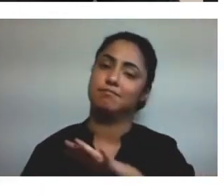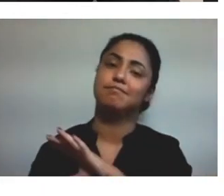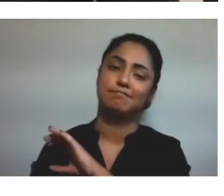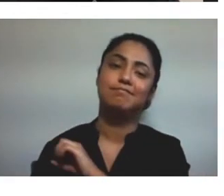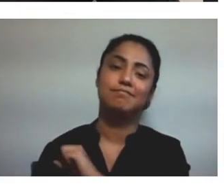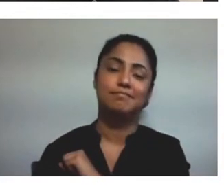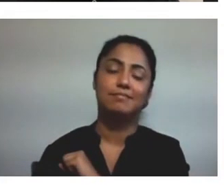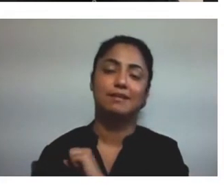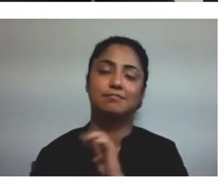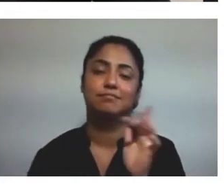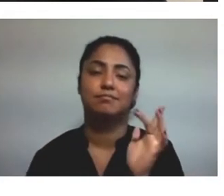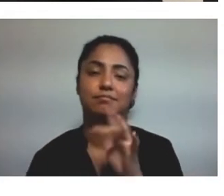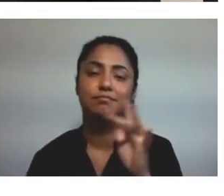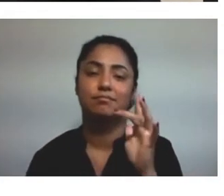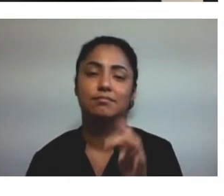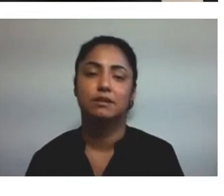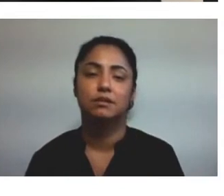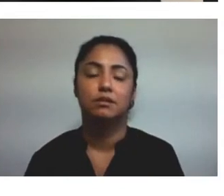Próximo slide, por favor.